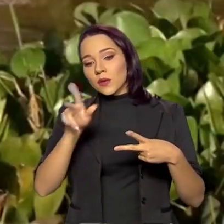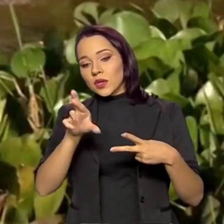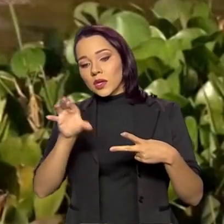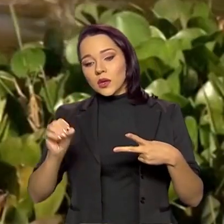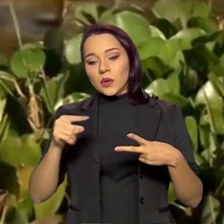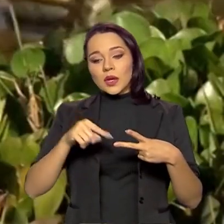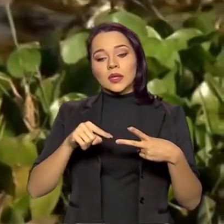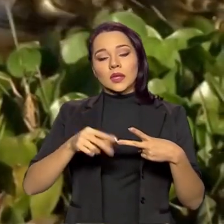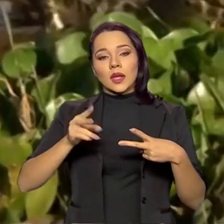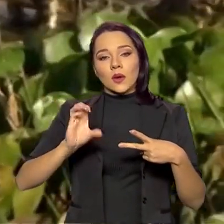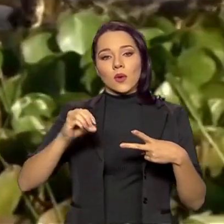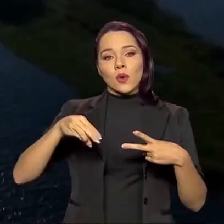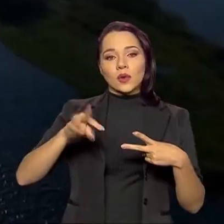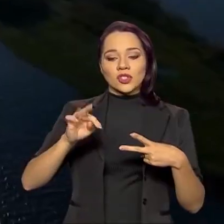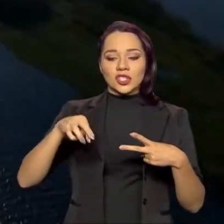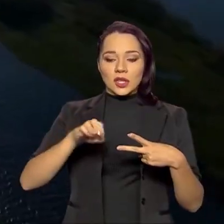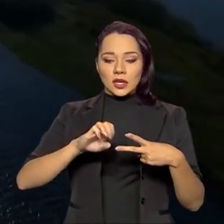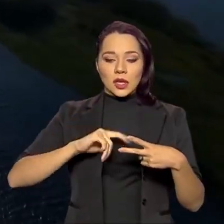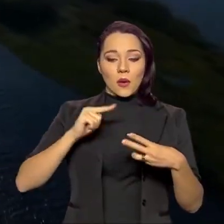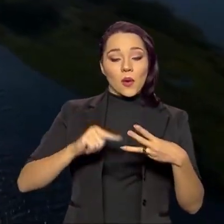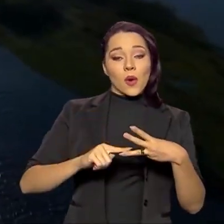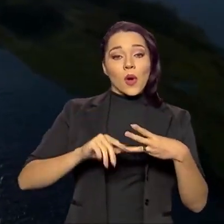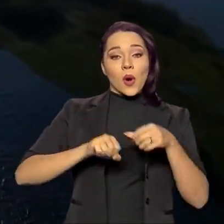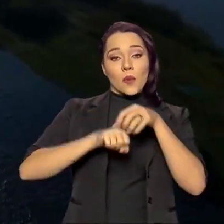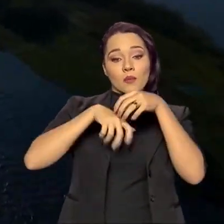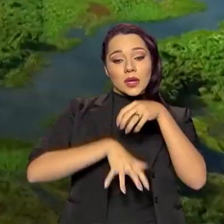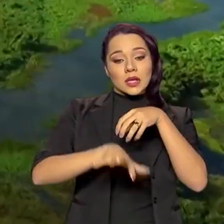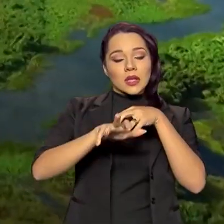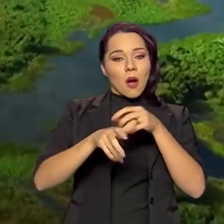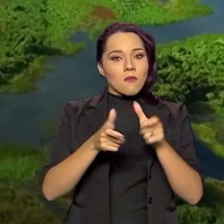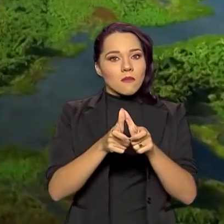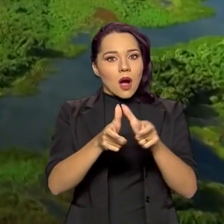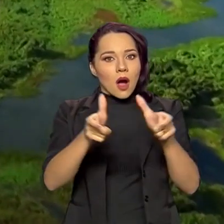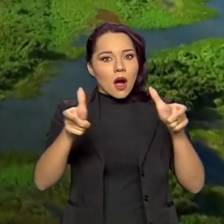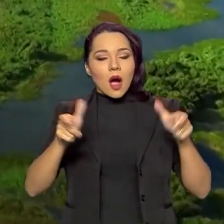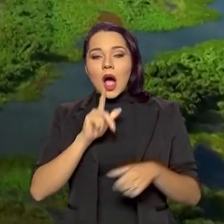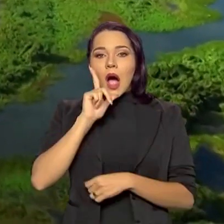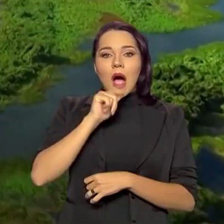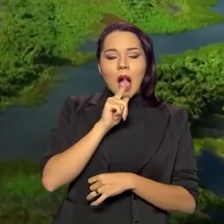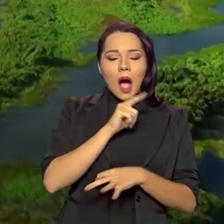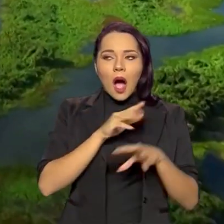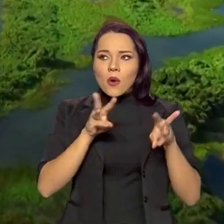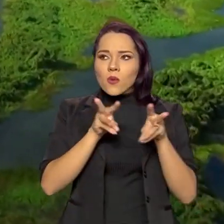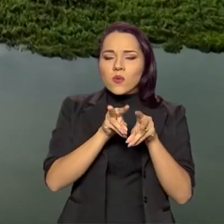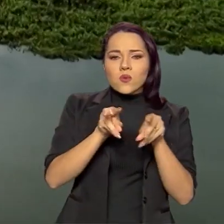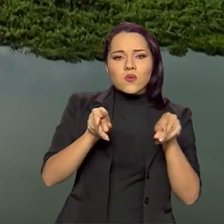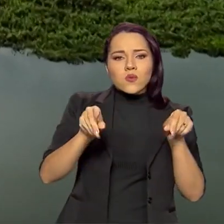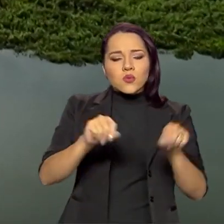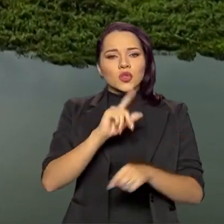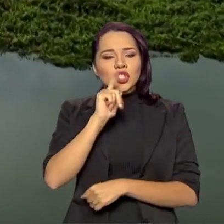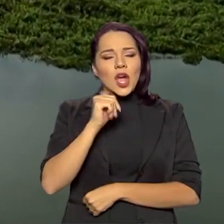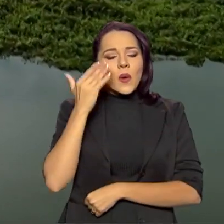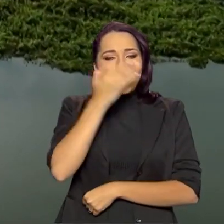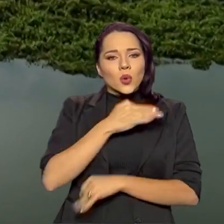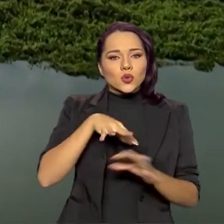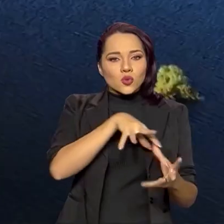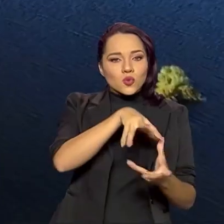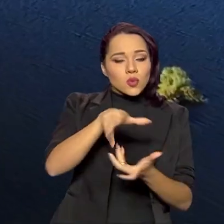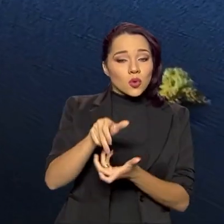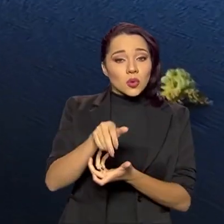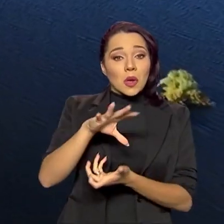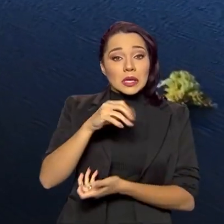são continentais. O Pantanal é a maior área úmida de água doce do mundo, com aproximadamente